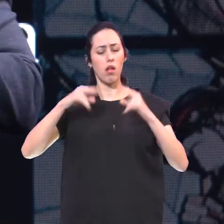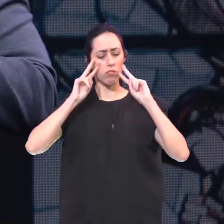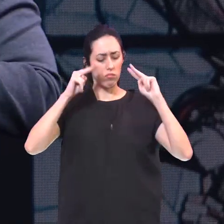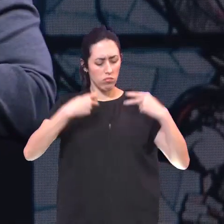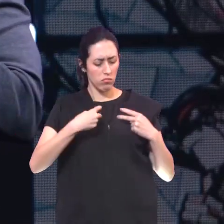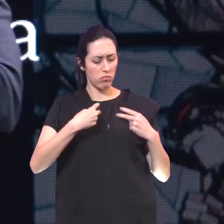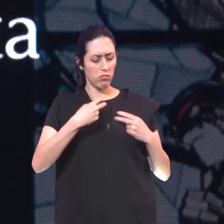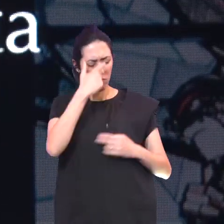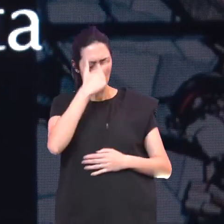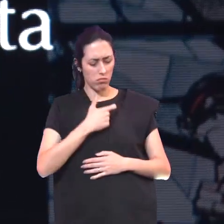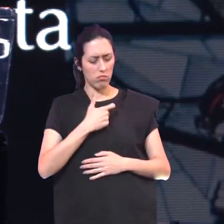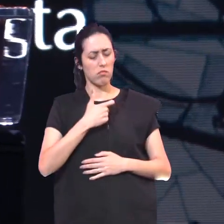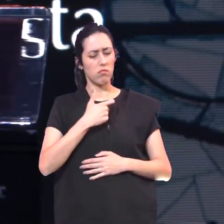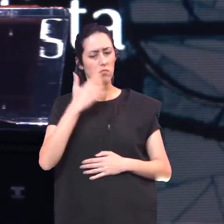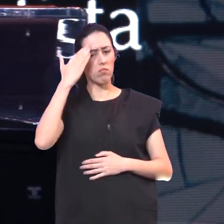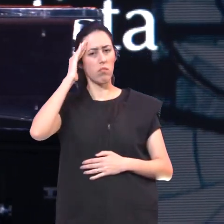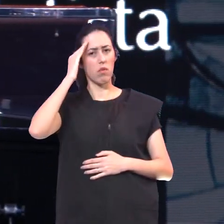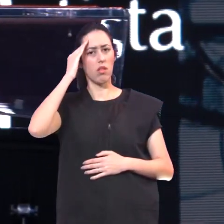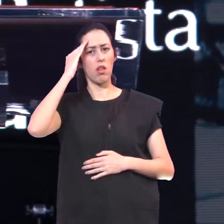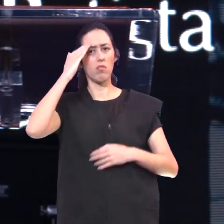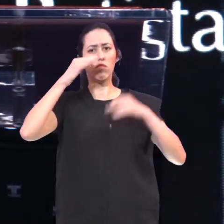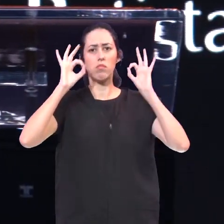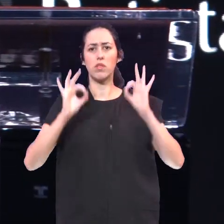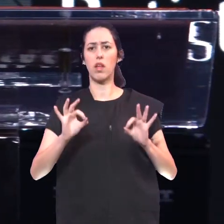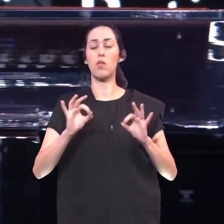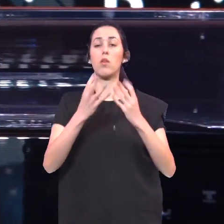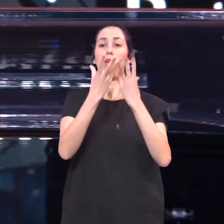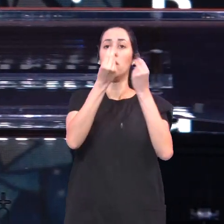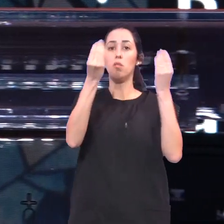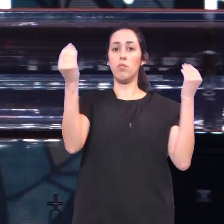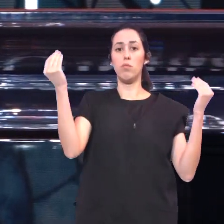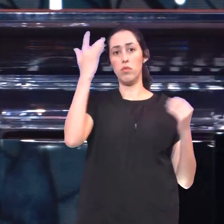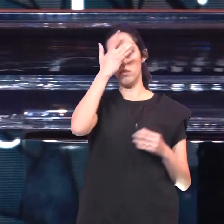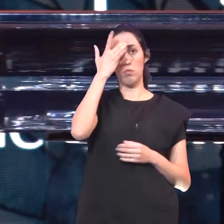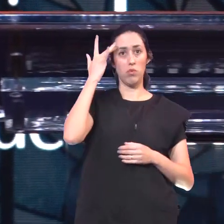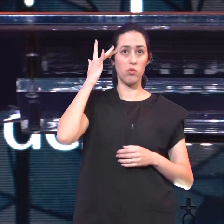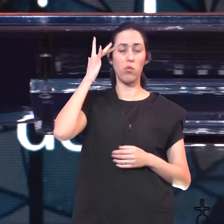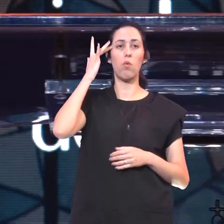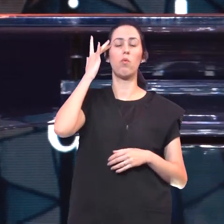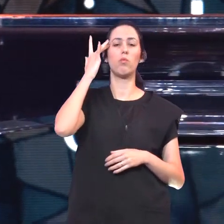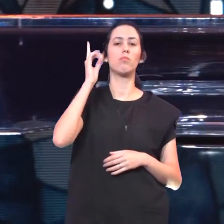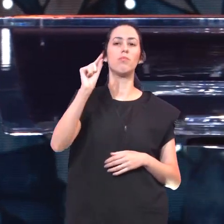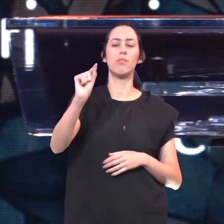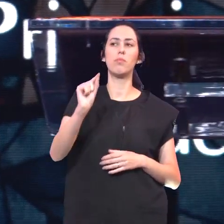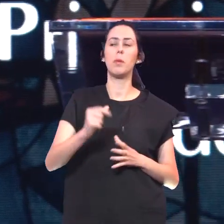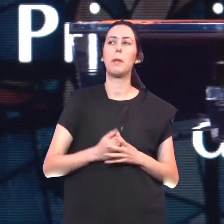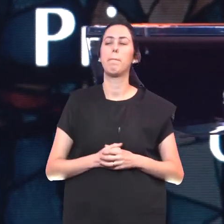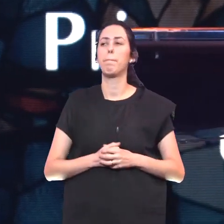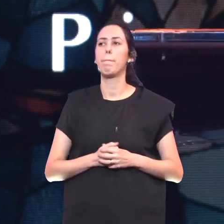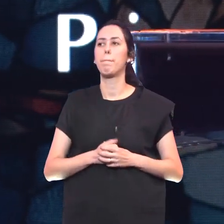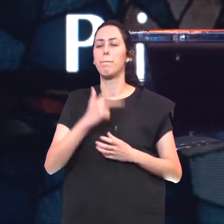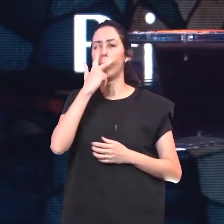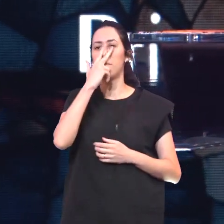Muitas pessoas Por sofrerem Traumas